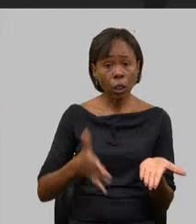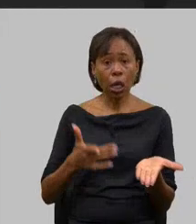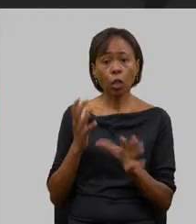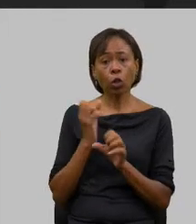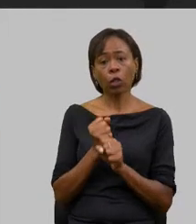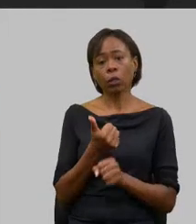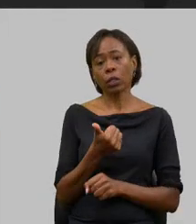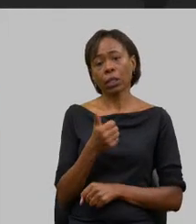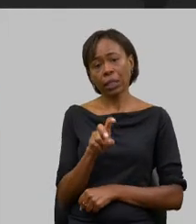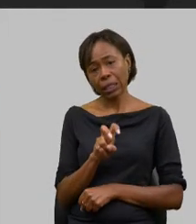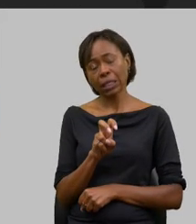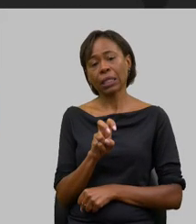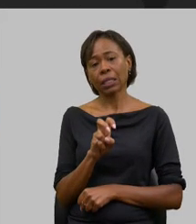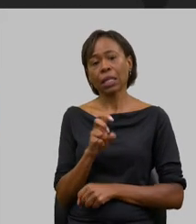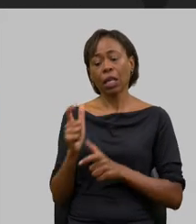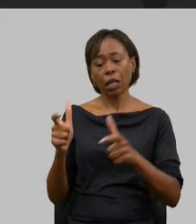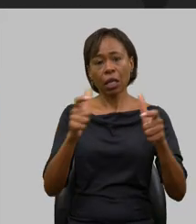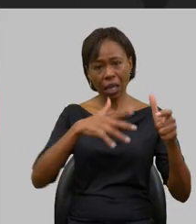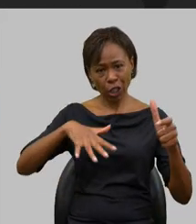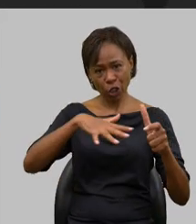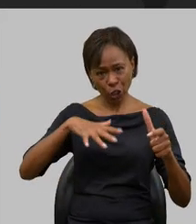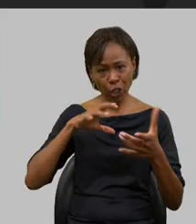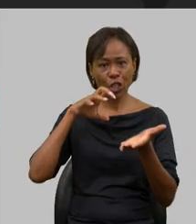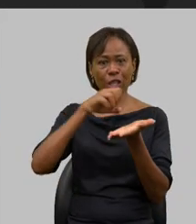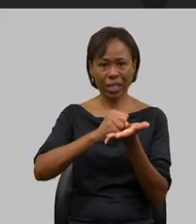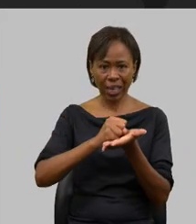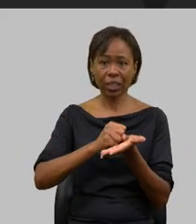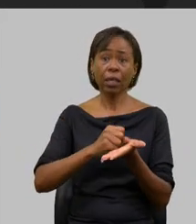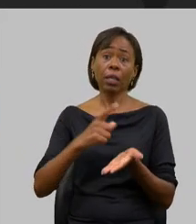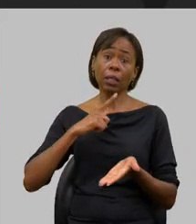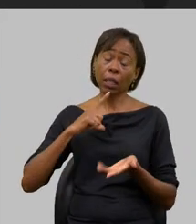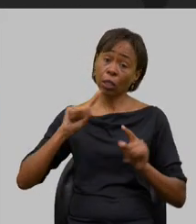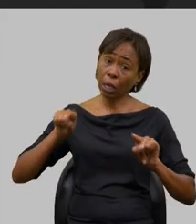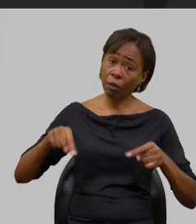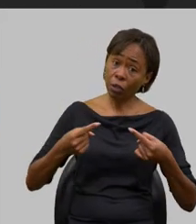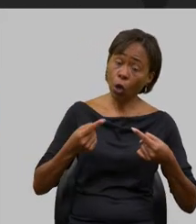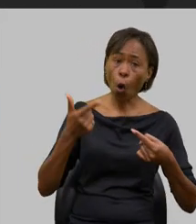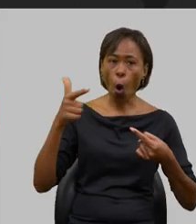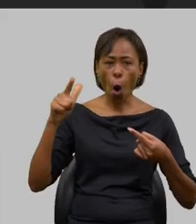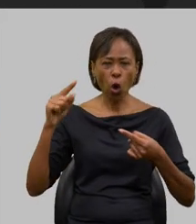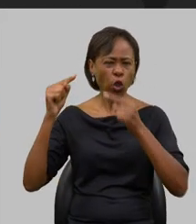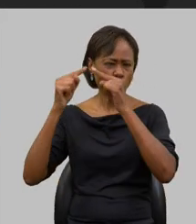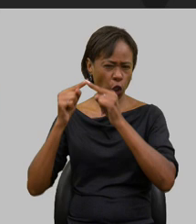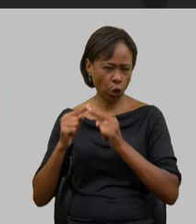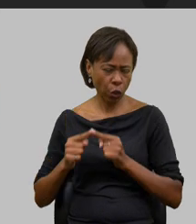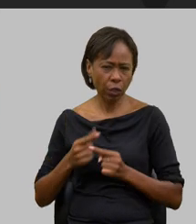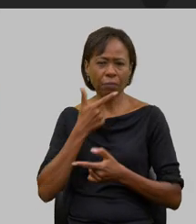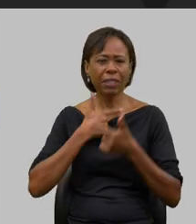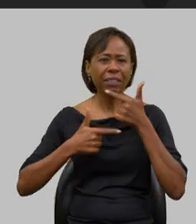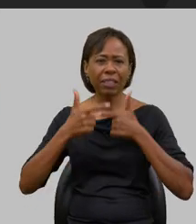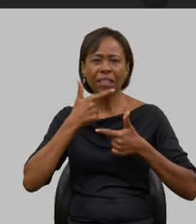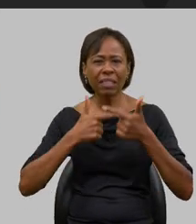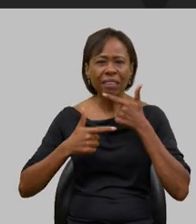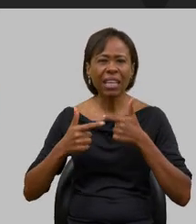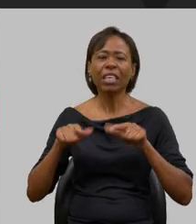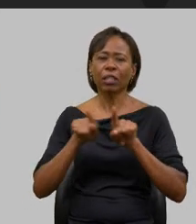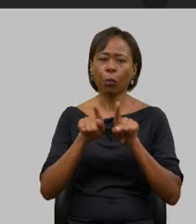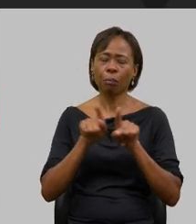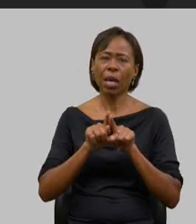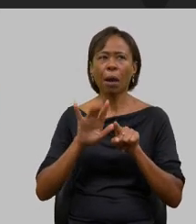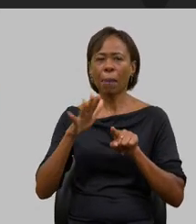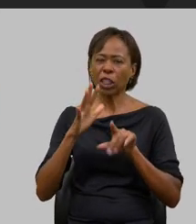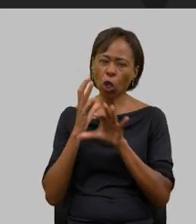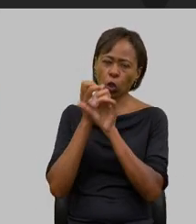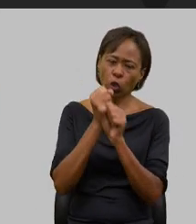regiões caracterizadas temos mais desafio do queijo cabacinha do requeijão moreno do queijo de massa cozida devemos chegar a quase